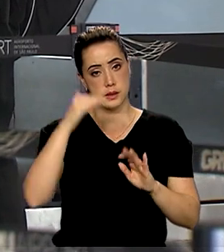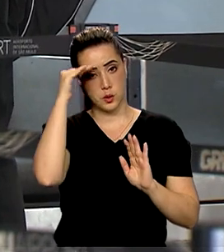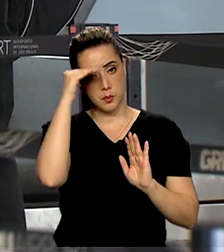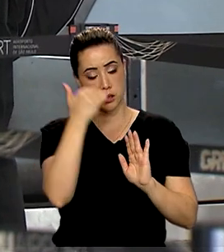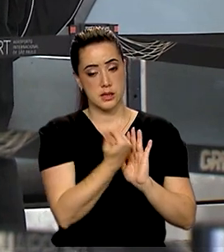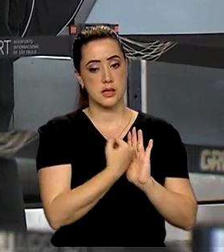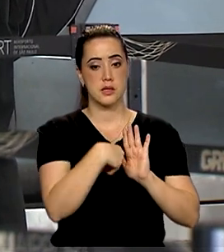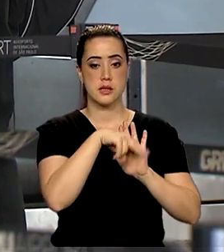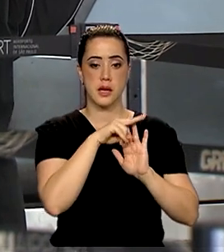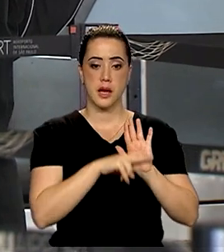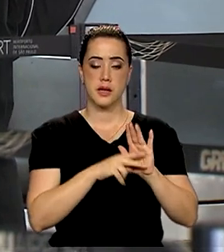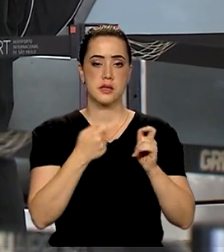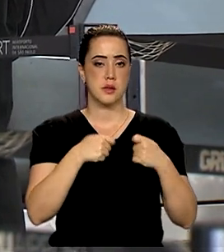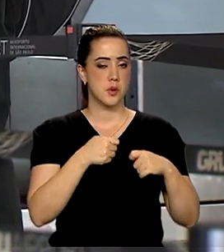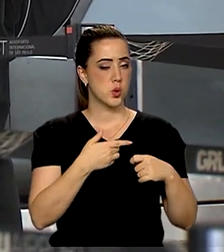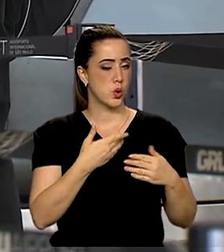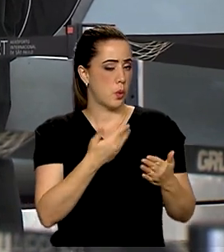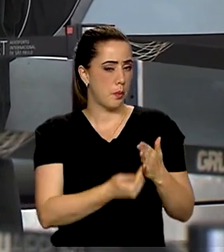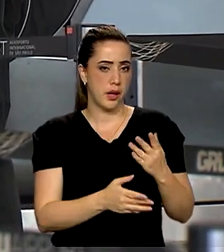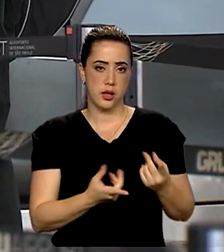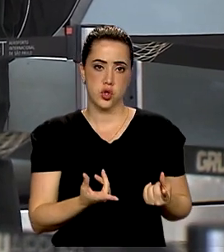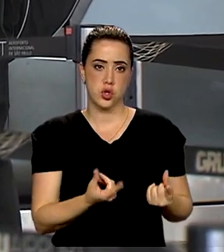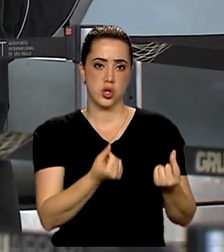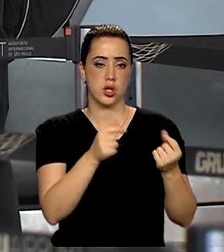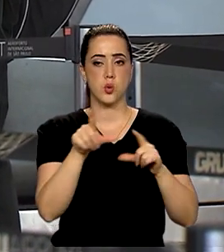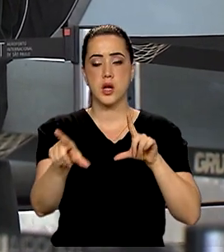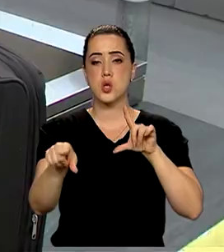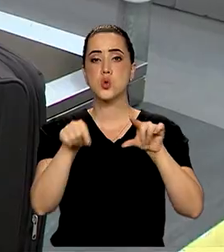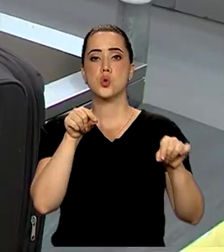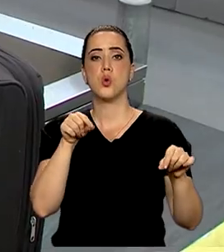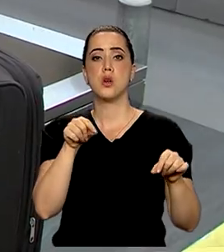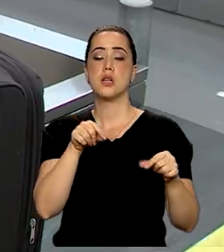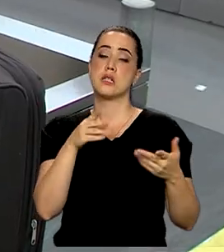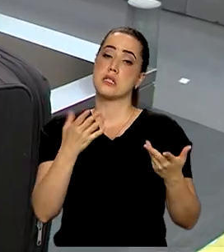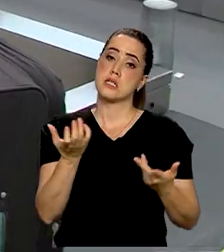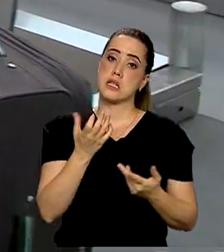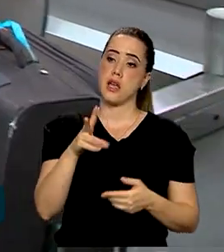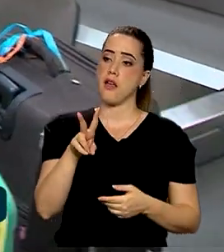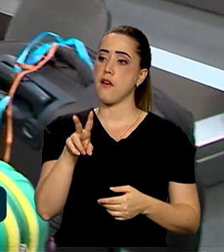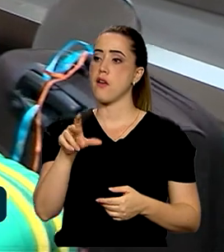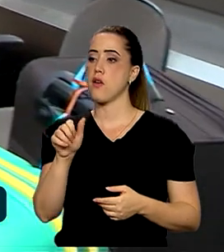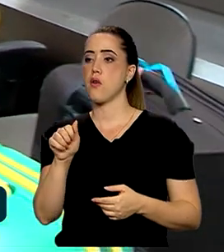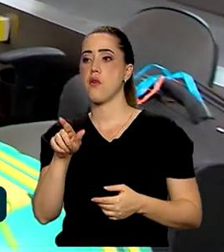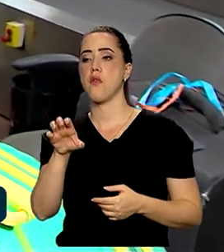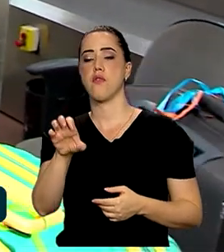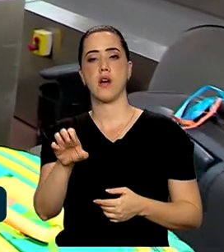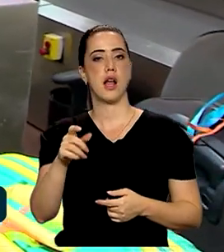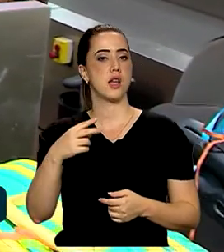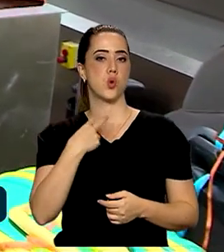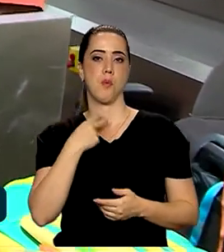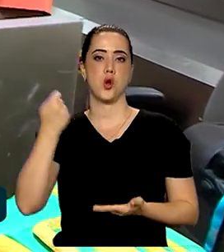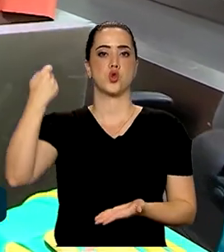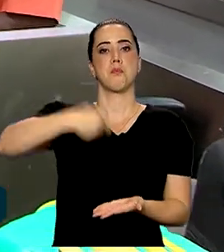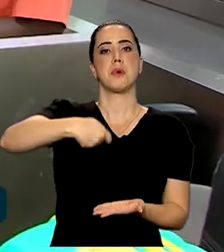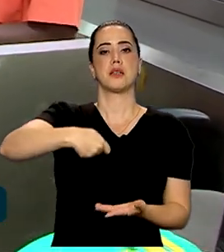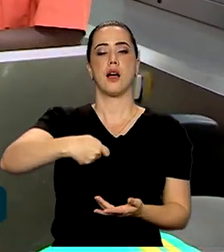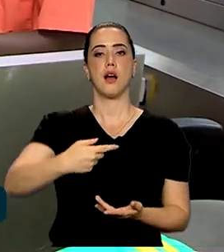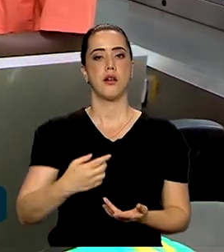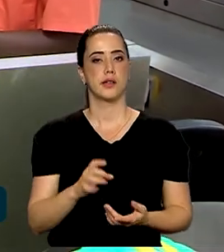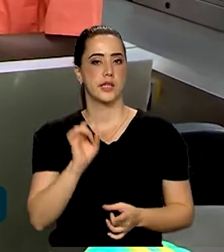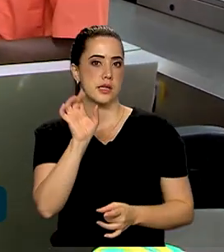consumidores não tenham prejuízo e a opção pelo voucher não pode ser impositiva e